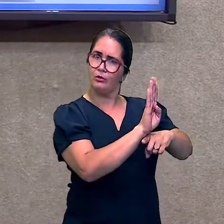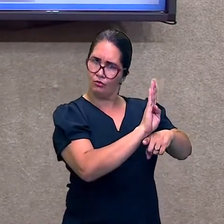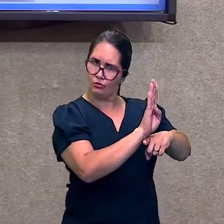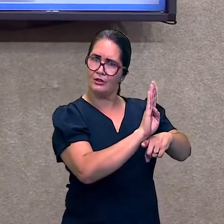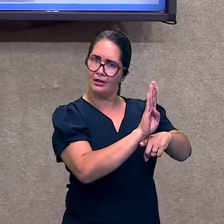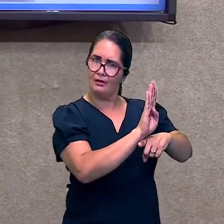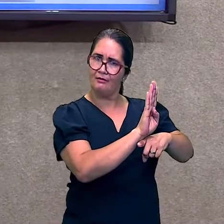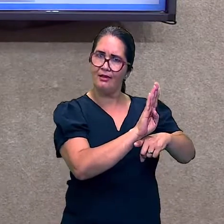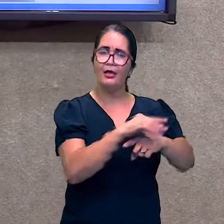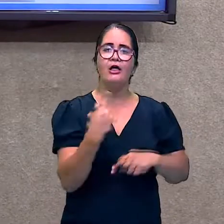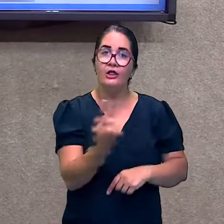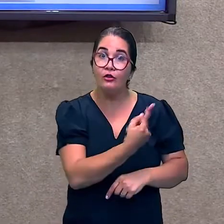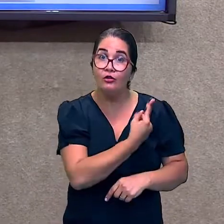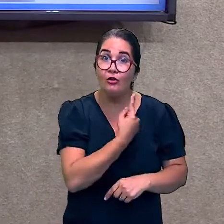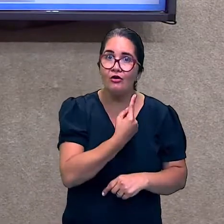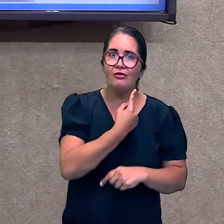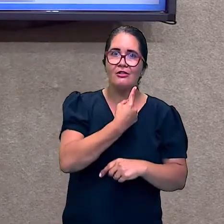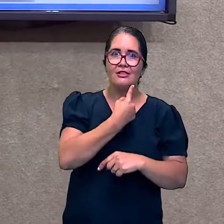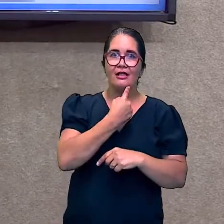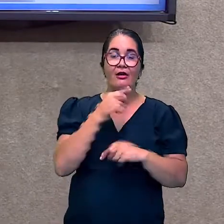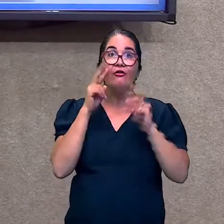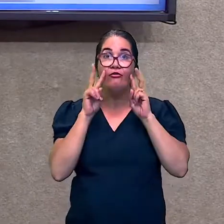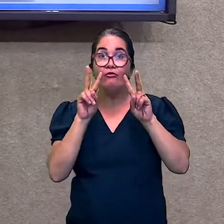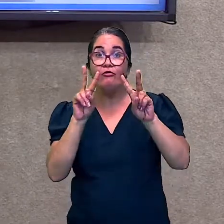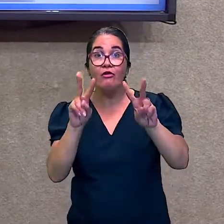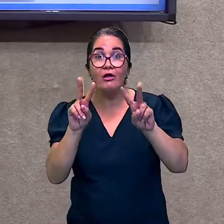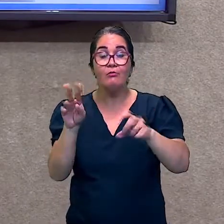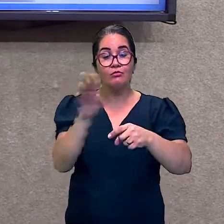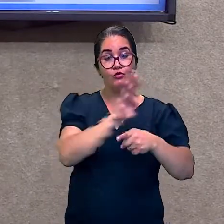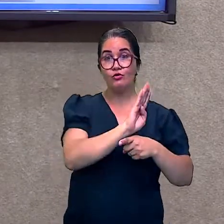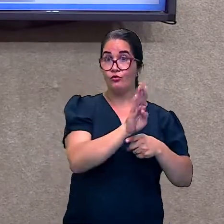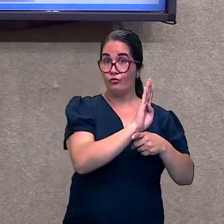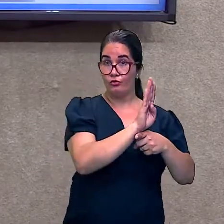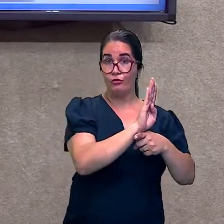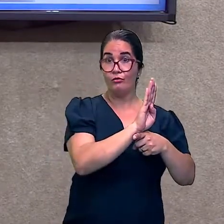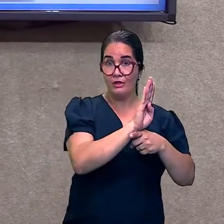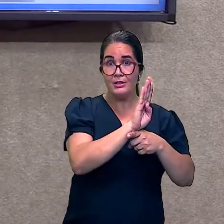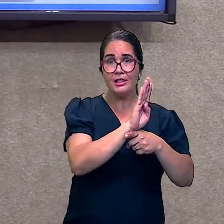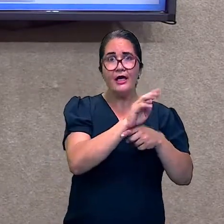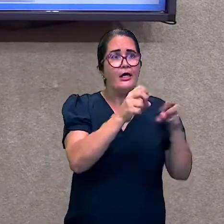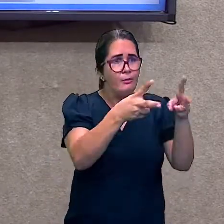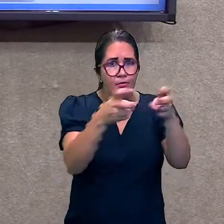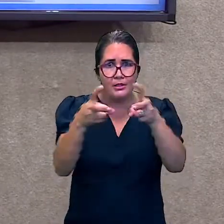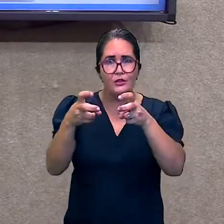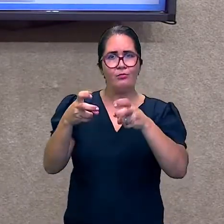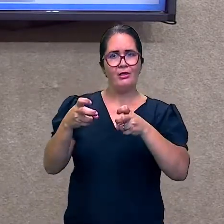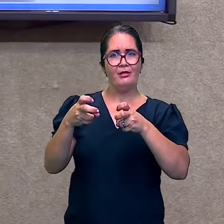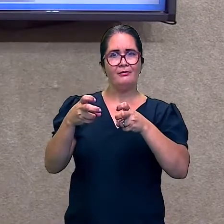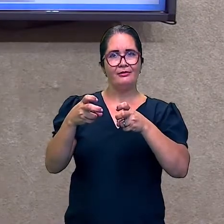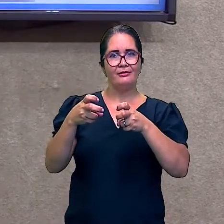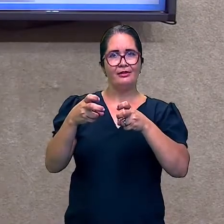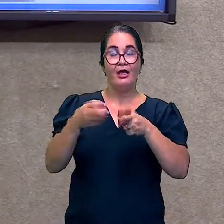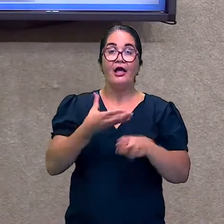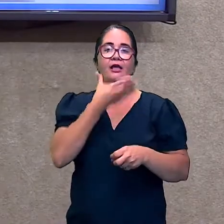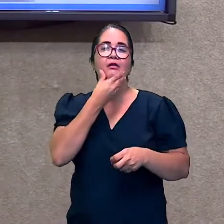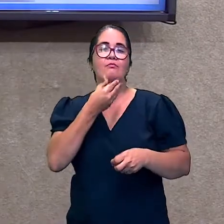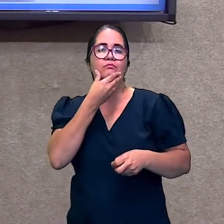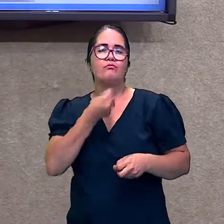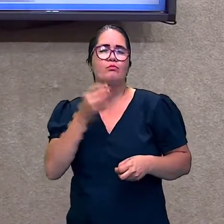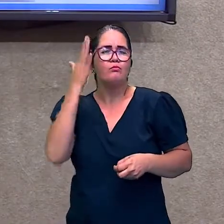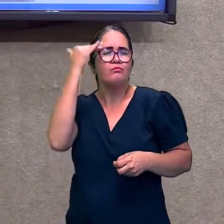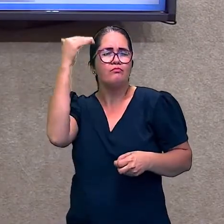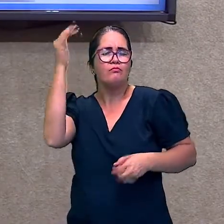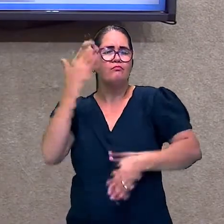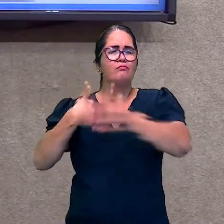Ele teve um grande fundamento. E ele se posicionou. Perante a humanidade. E